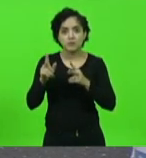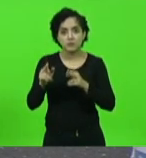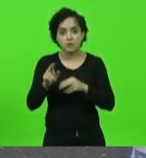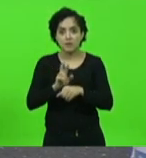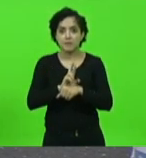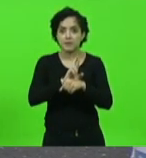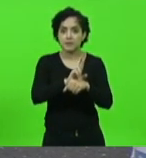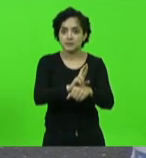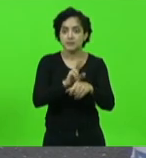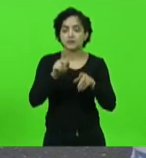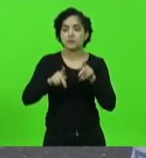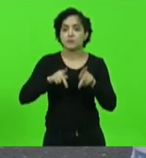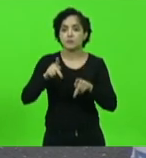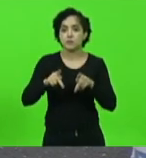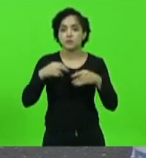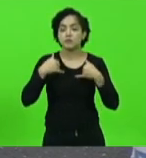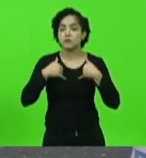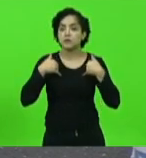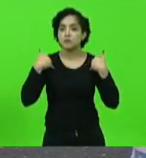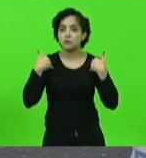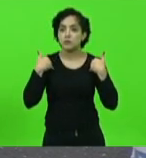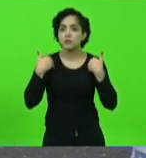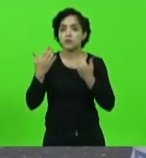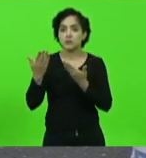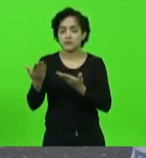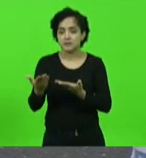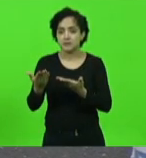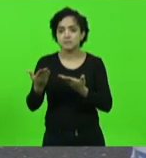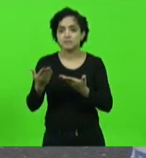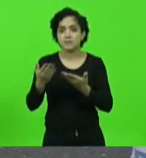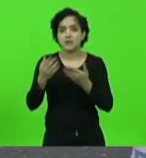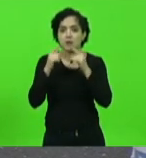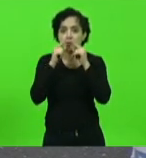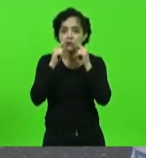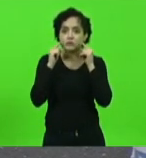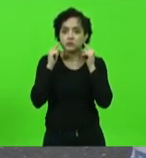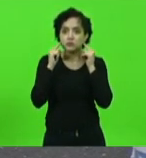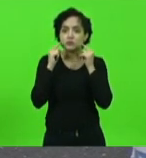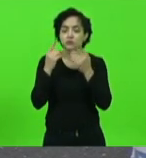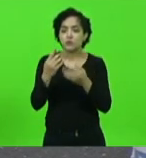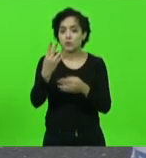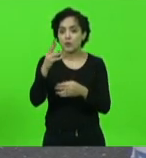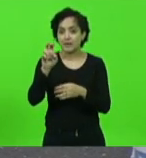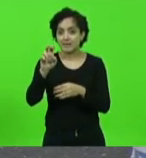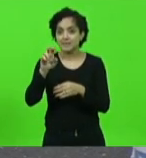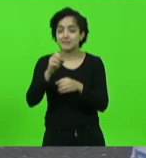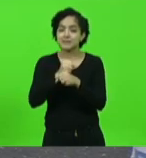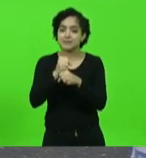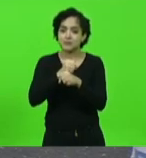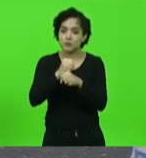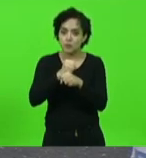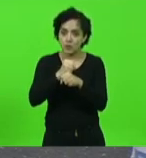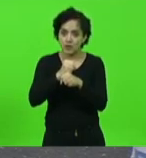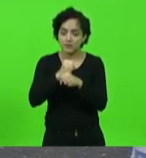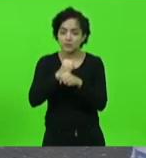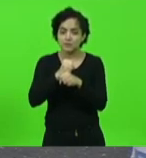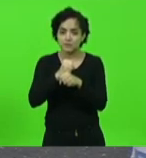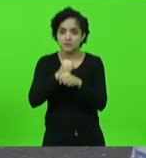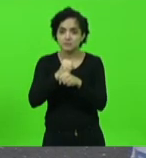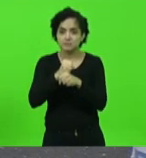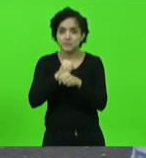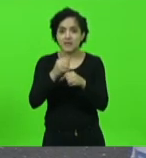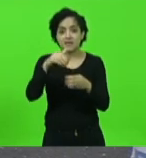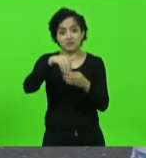catarinenses é com muito orgulho que vemos o deputado Titão completando então 45 anos de